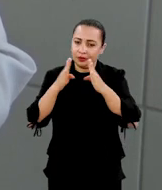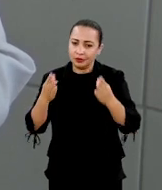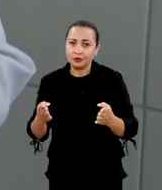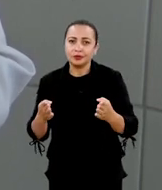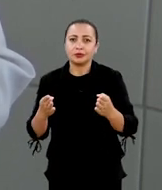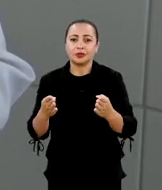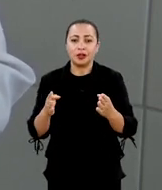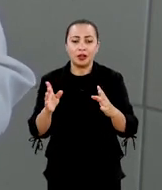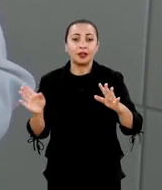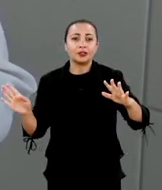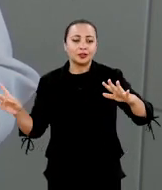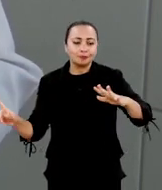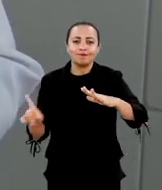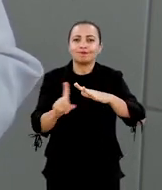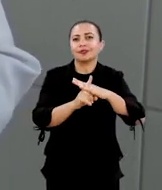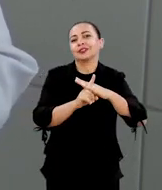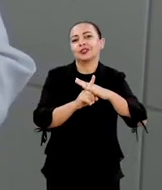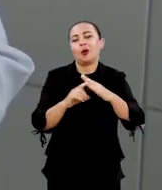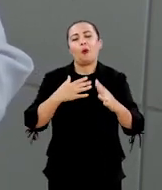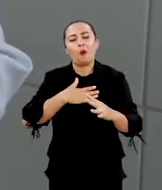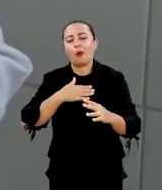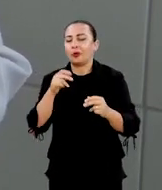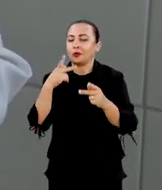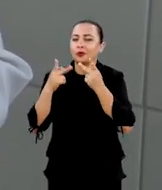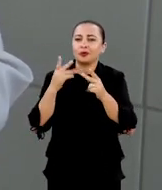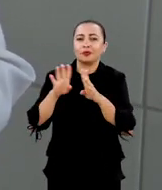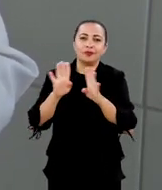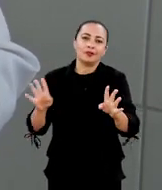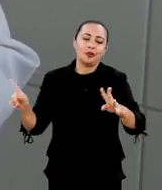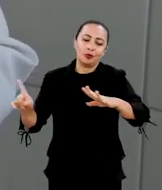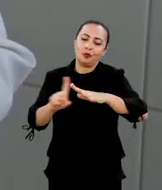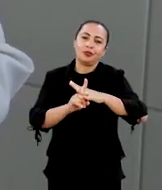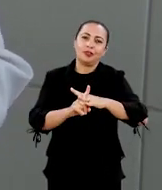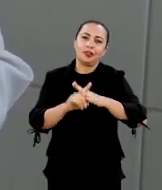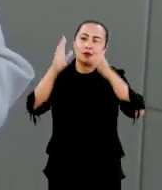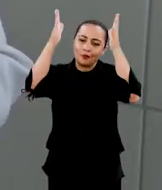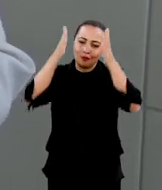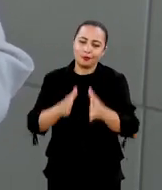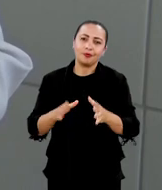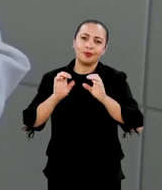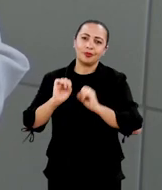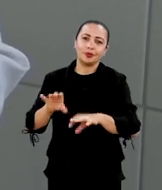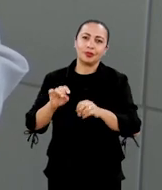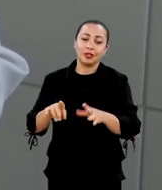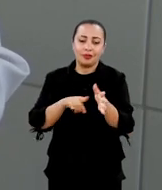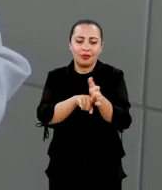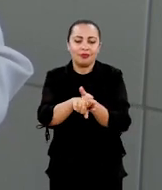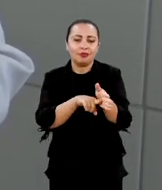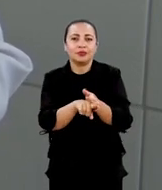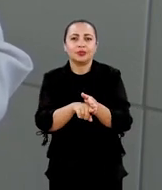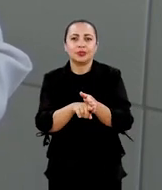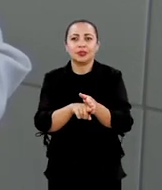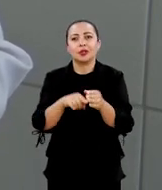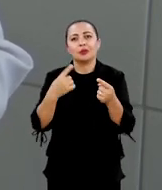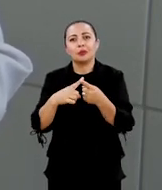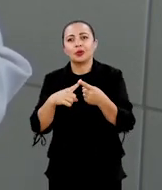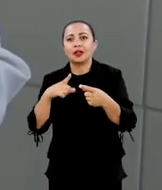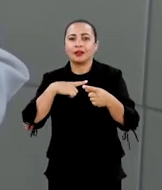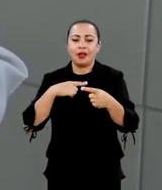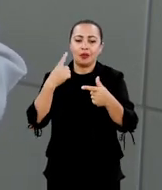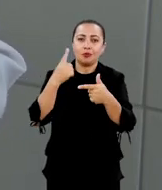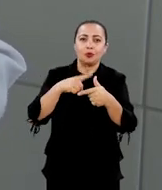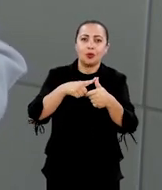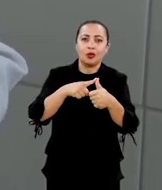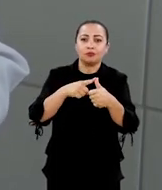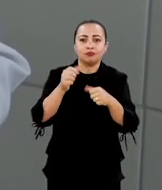projeto de integração, eu gosto de falar dessa forma, de integração, de verticalização do ensino e da pesquisa. No